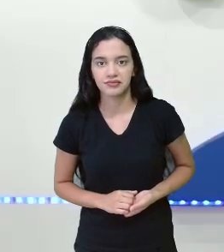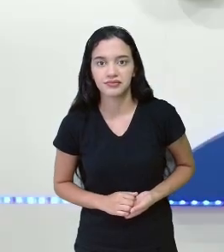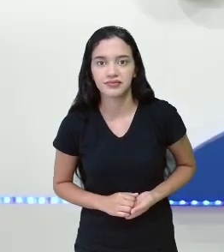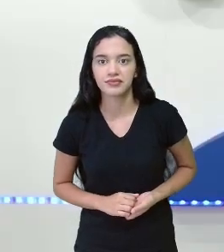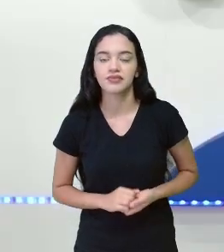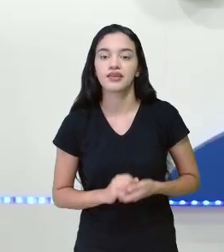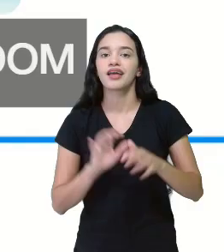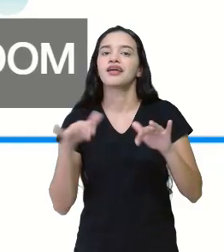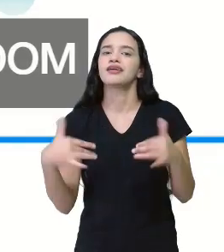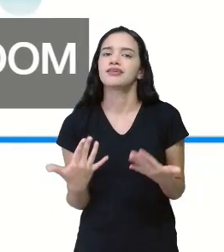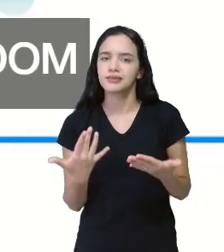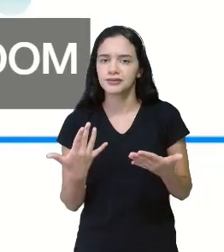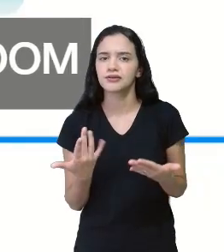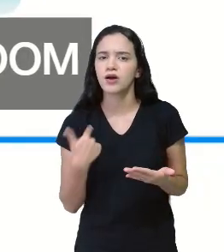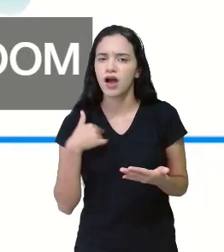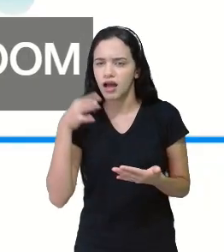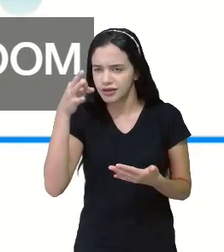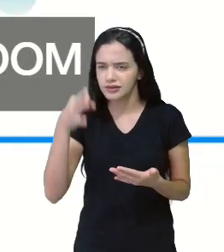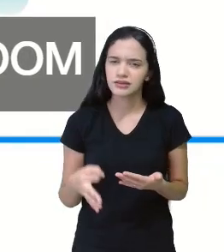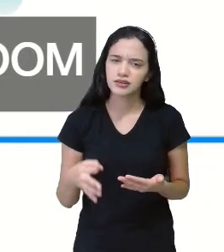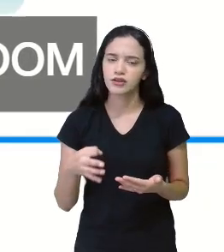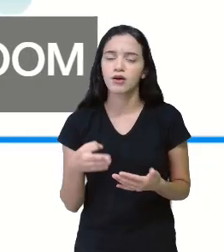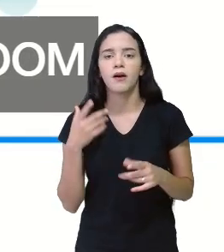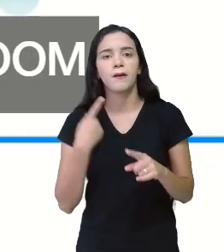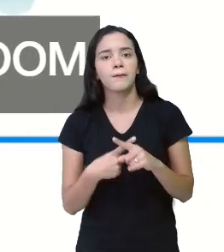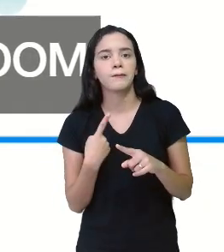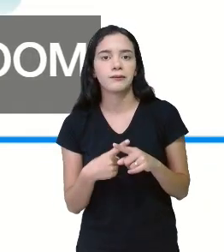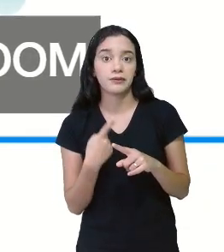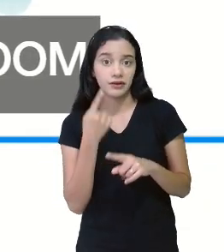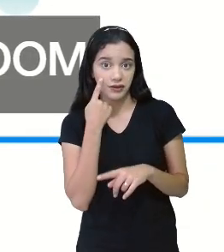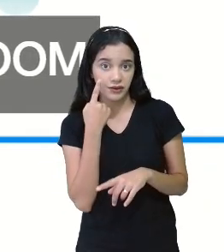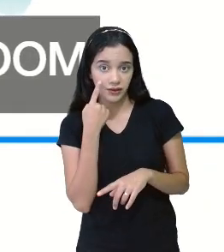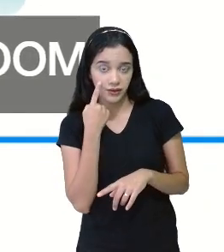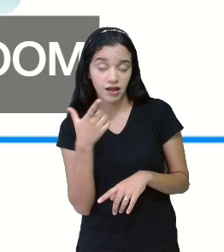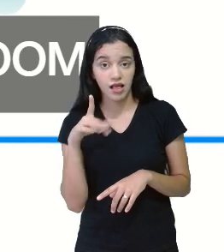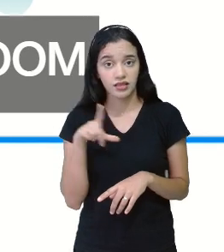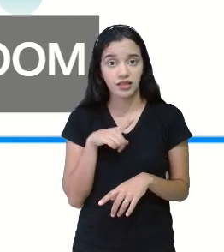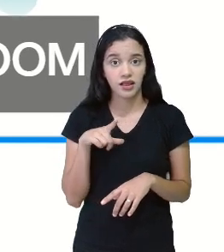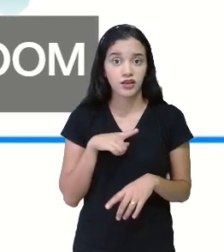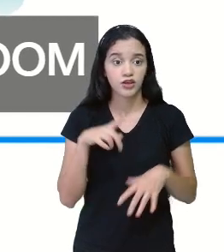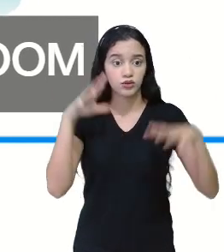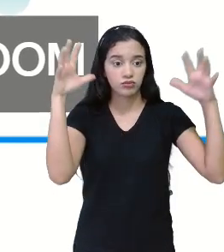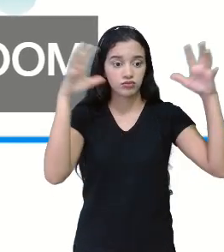Então, gente, será que ela acertou? Porque aqui, olha só, tem a chuva,